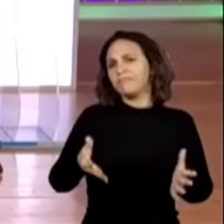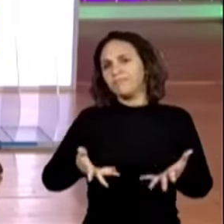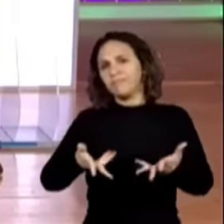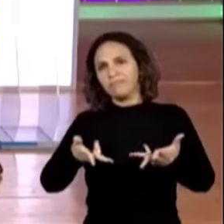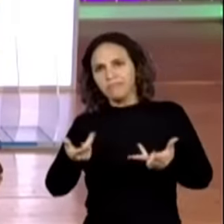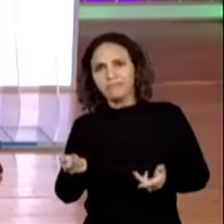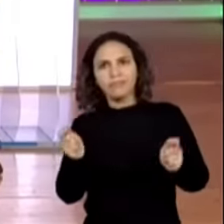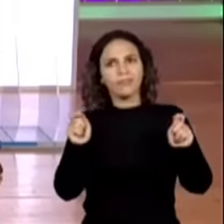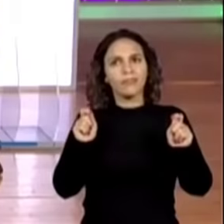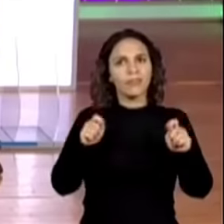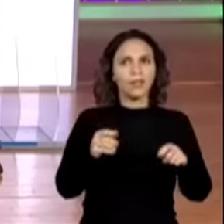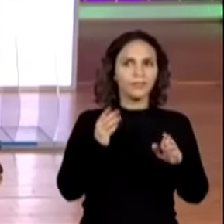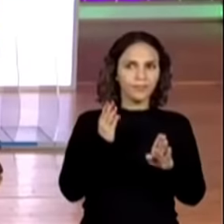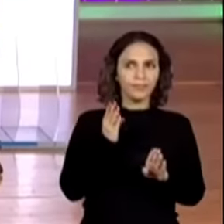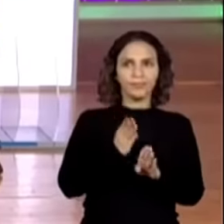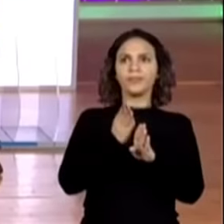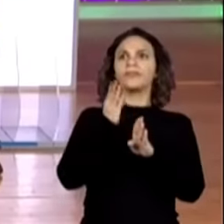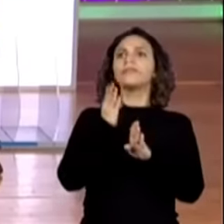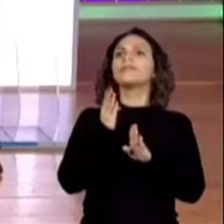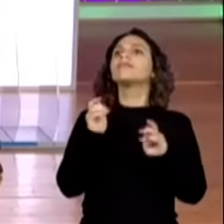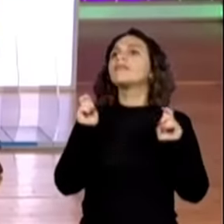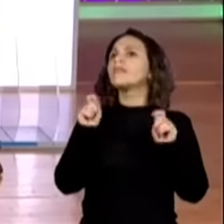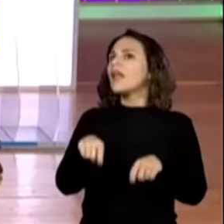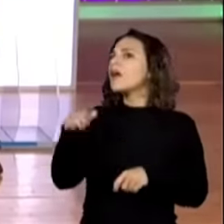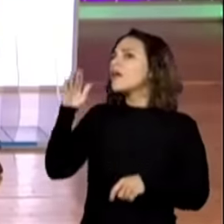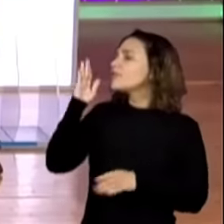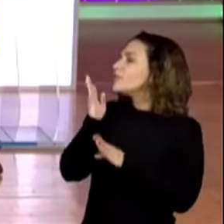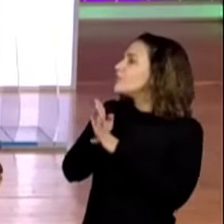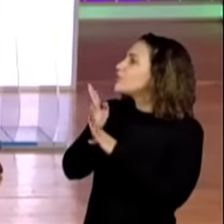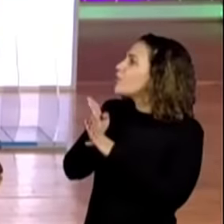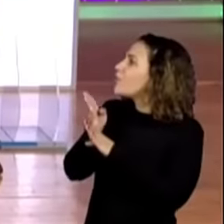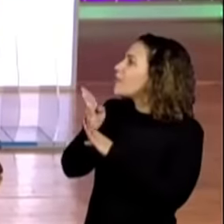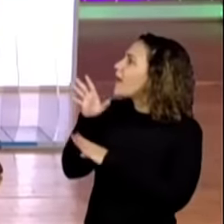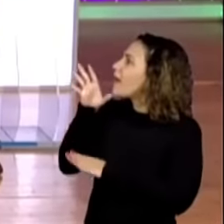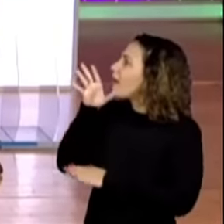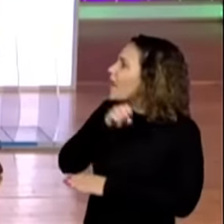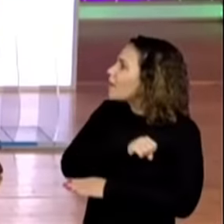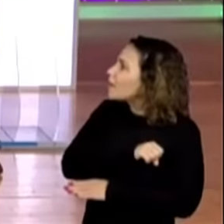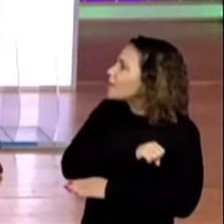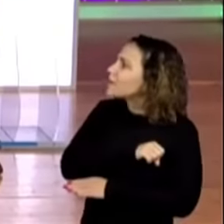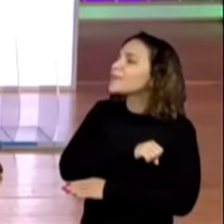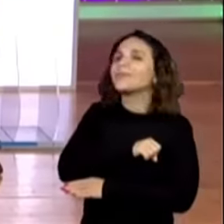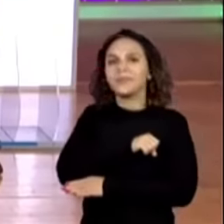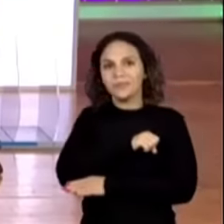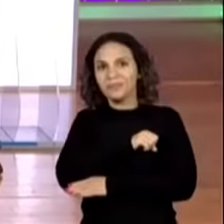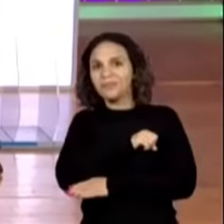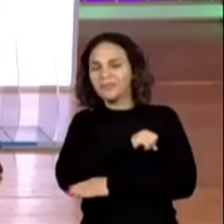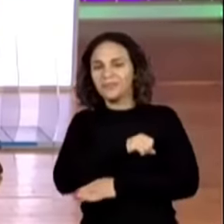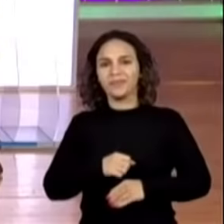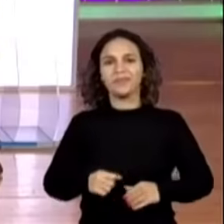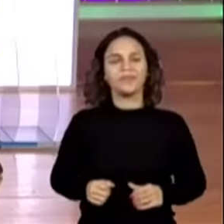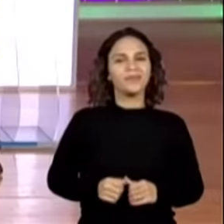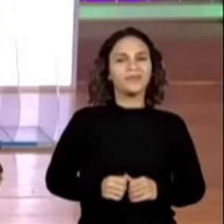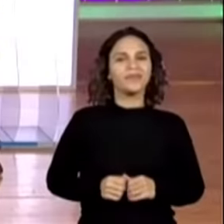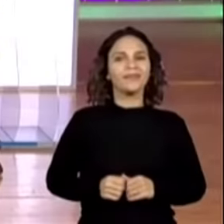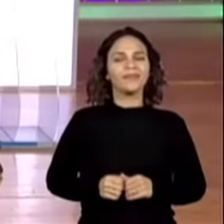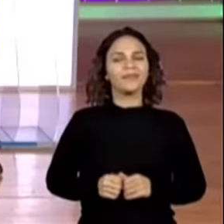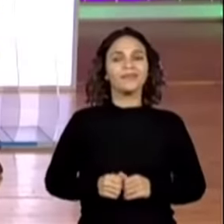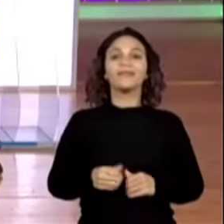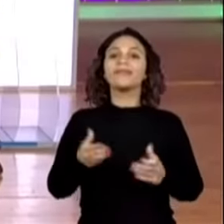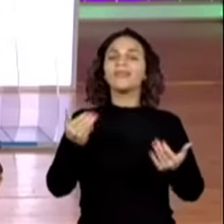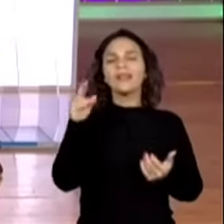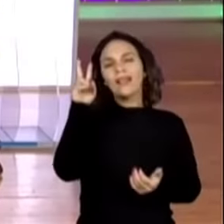vocês vão conseguir, a gente desenrola rapidinho tudo isso aí. Então, vamos começar a